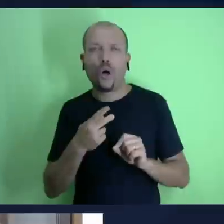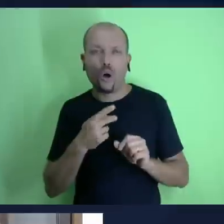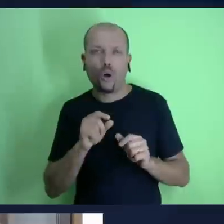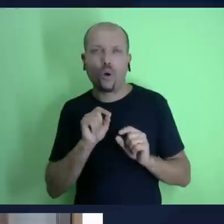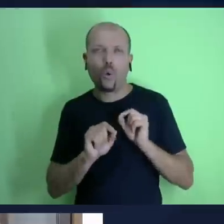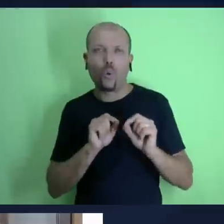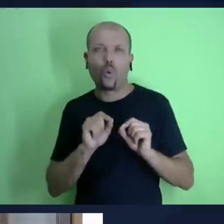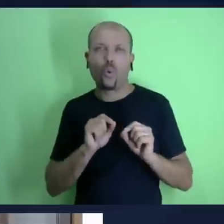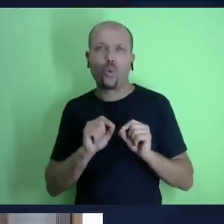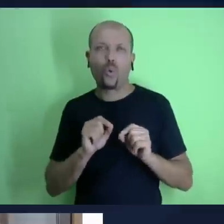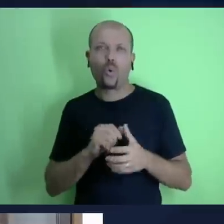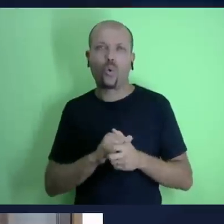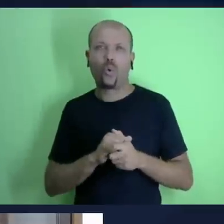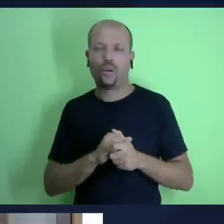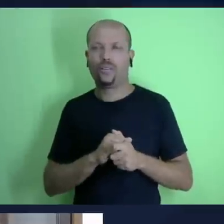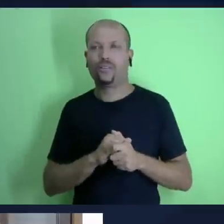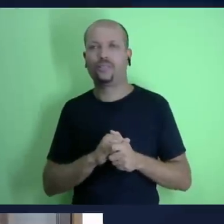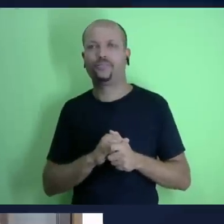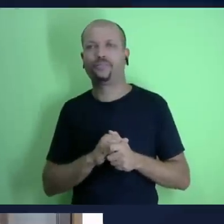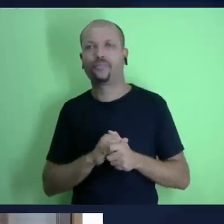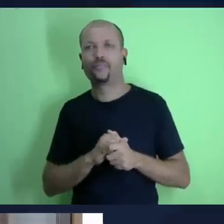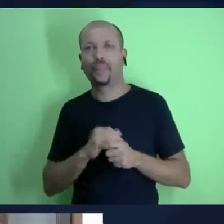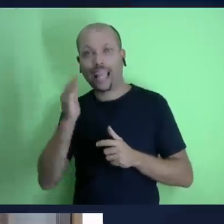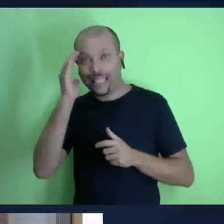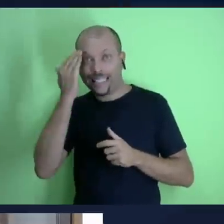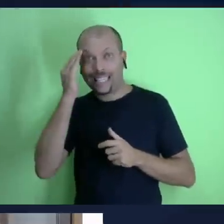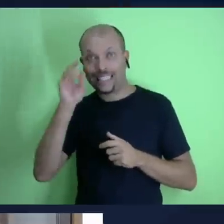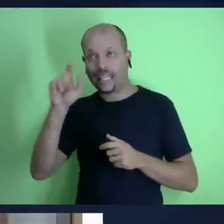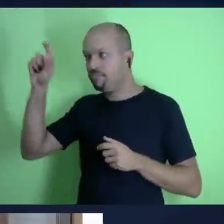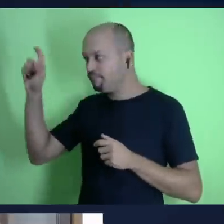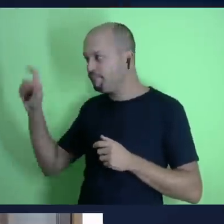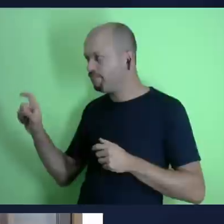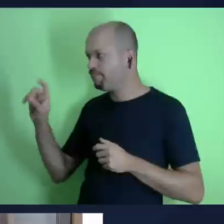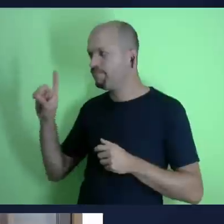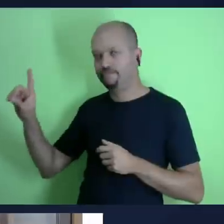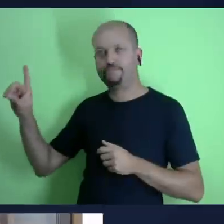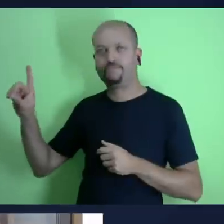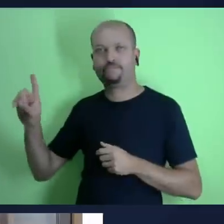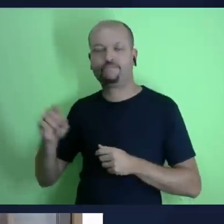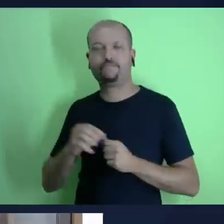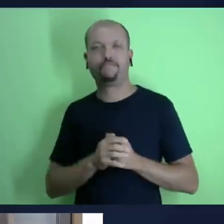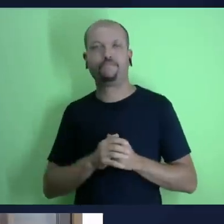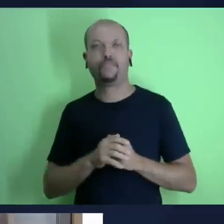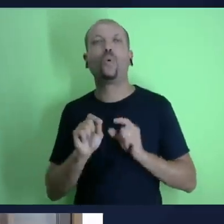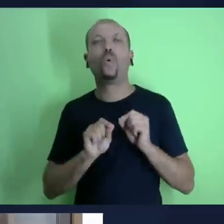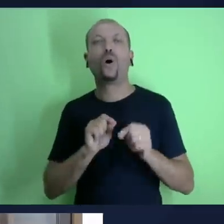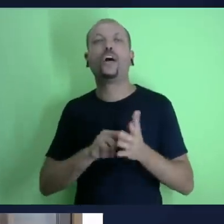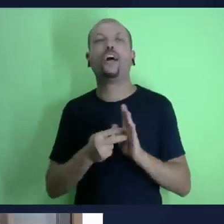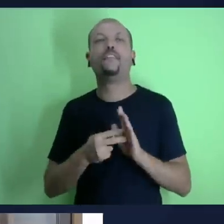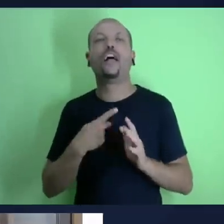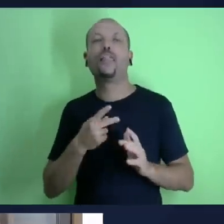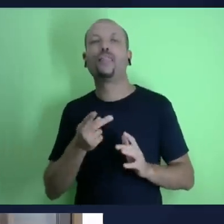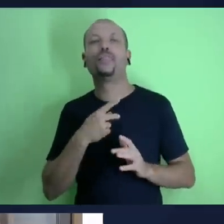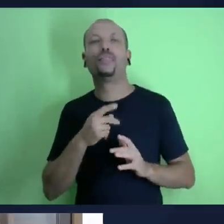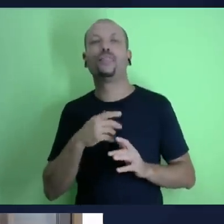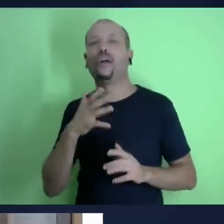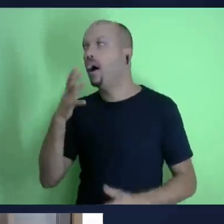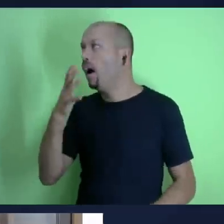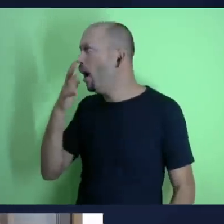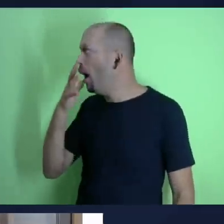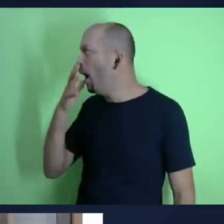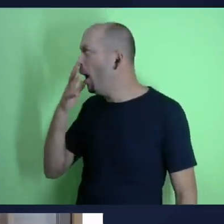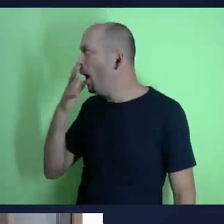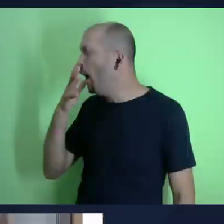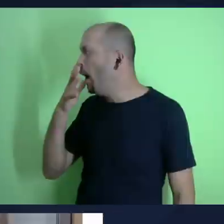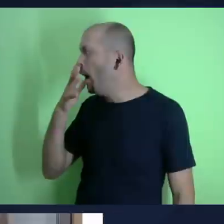Deus e aí quando você vai amando esse Deus você vai compartilhando com ele os propósitos que ele tem para a